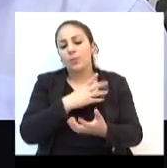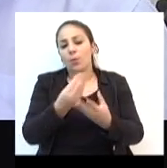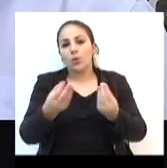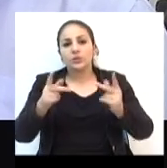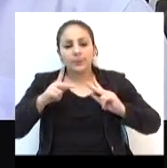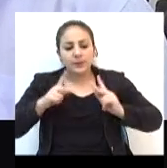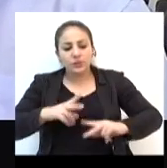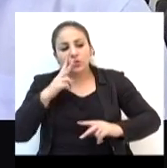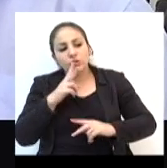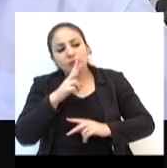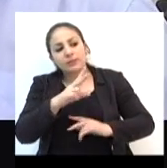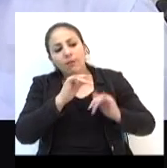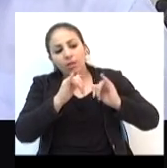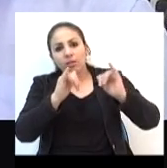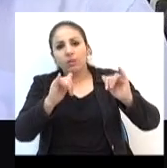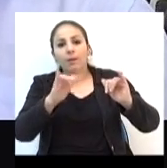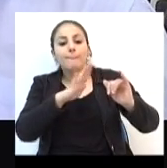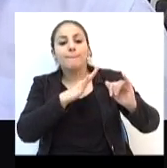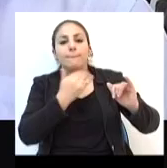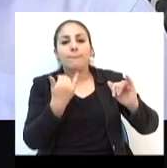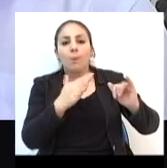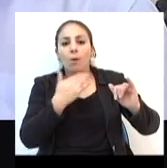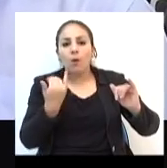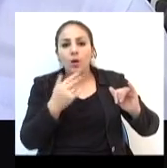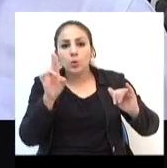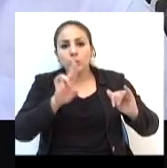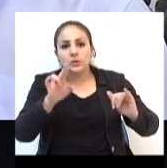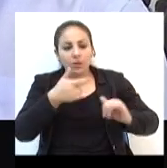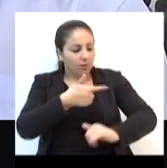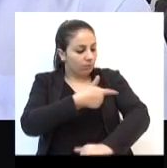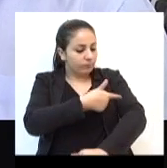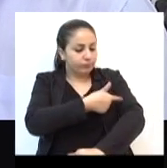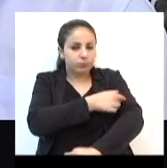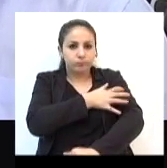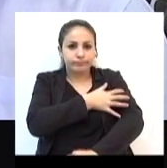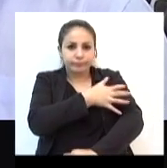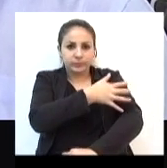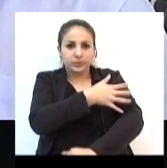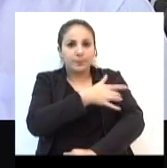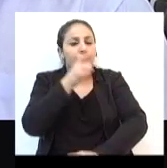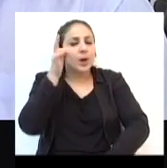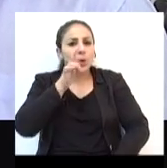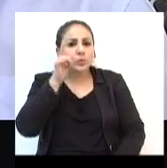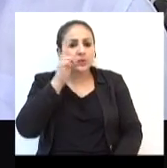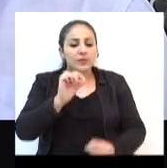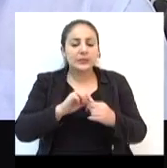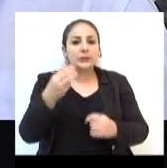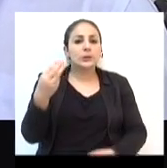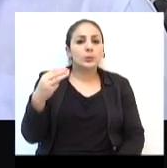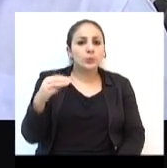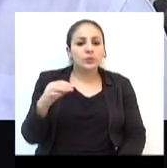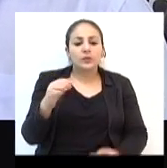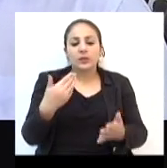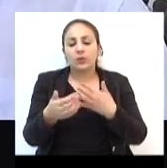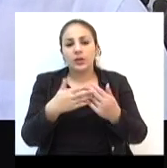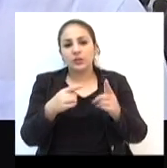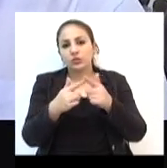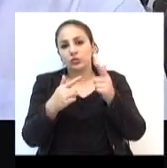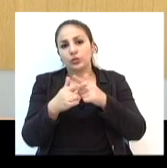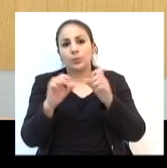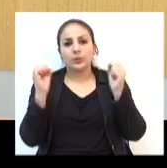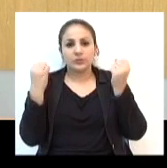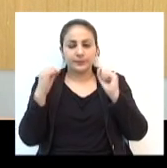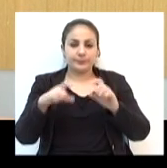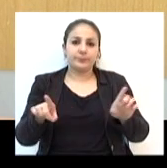pessoas que a gente vê no noticiário que estão morrendo usando anabolizador para fazer qualquer tipo de exercício